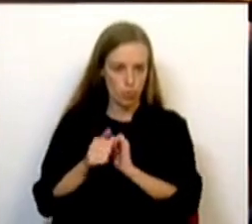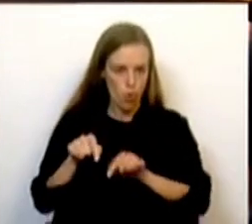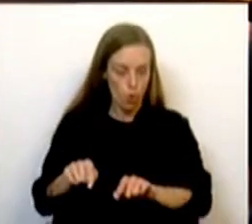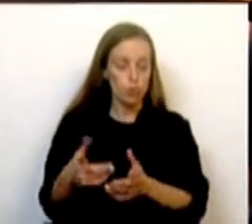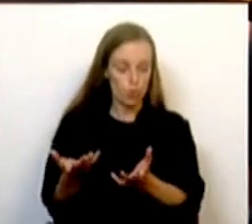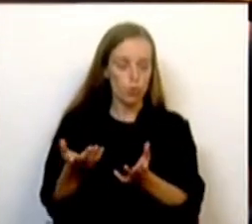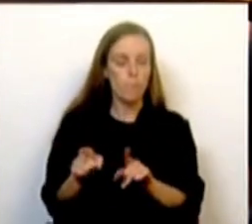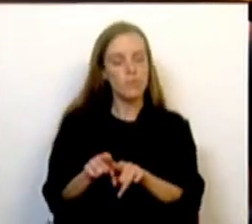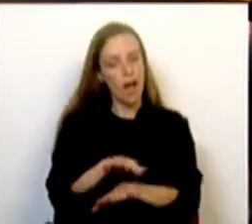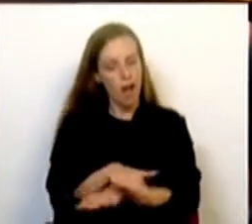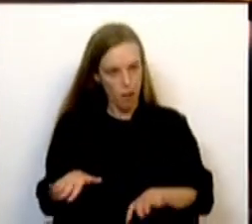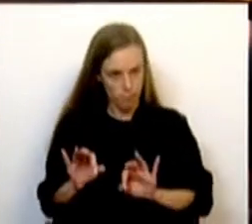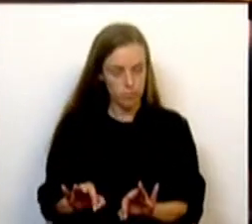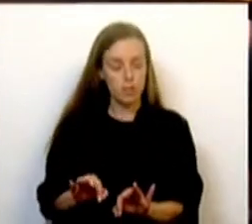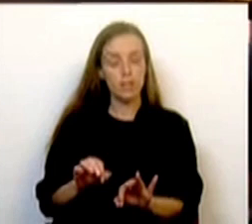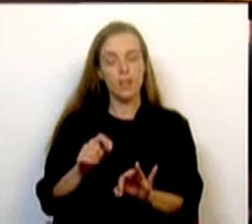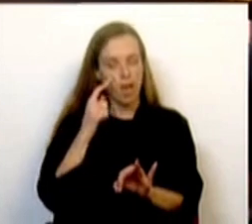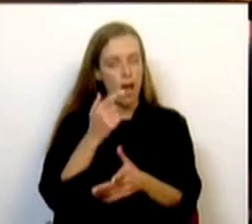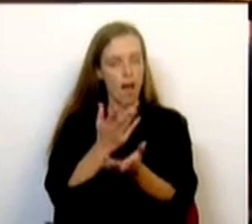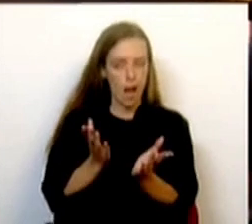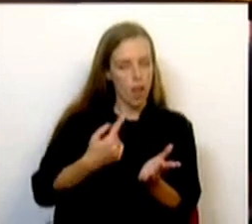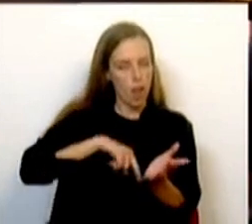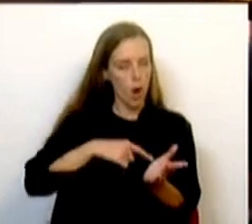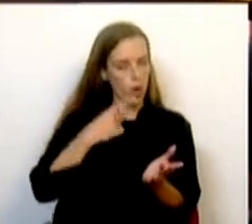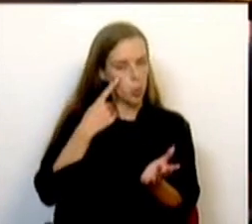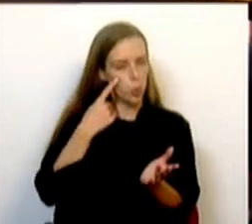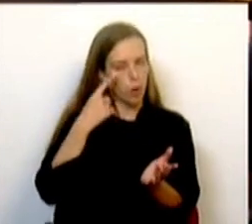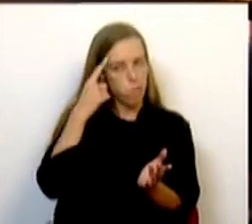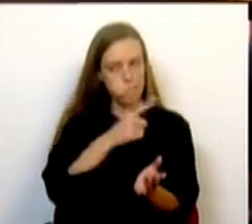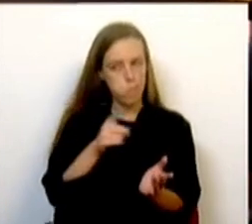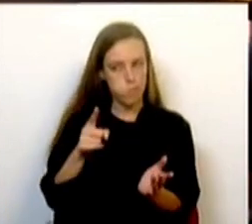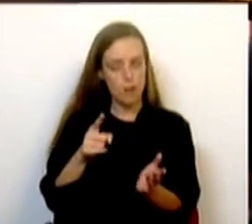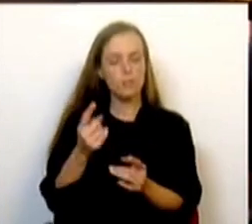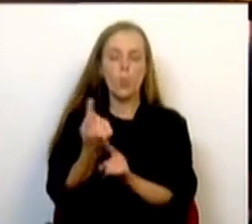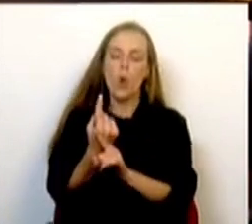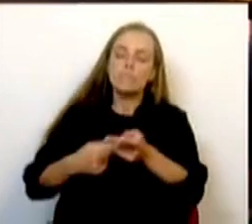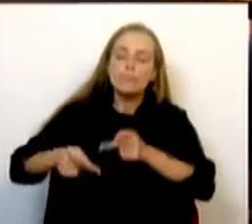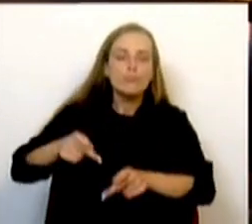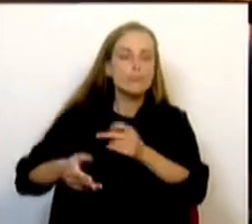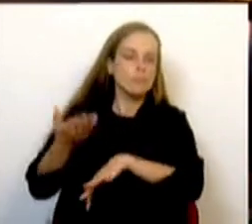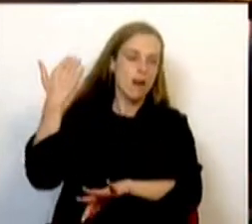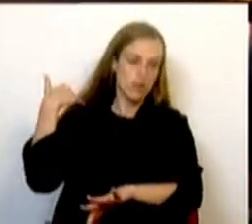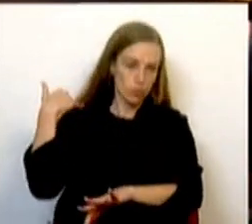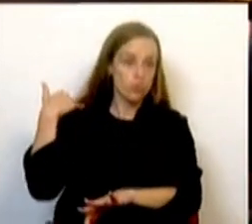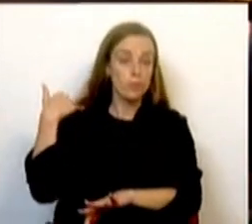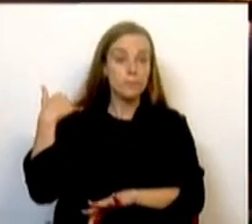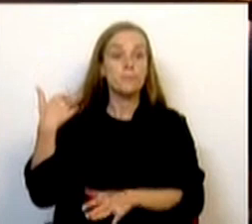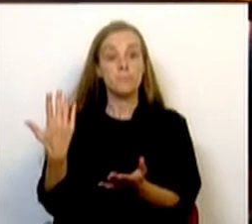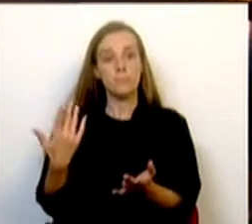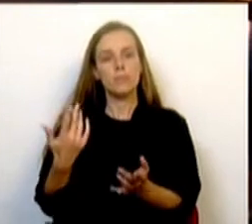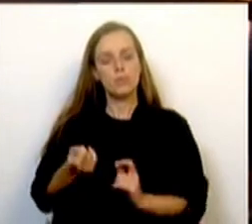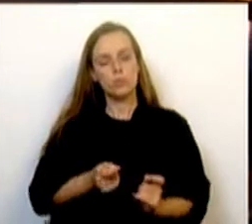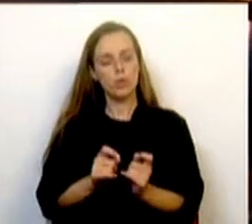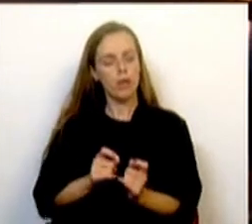mas a verdade é que existe uma noção, nem que seja por acontecimentos do passado, da necessidade de agir neste âmbito. E há que